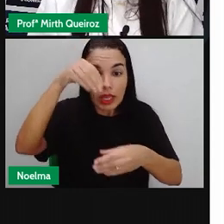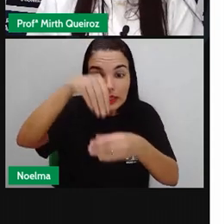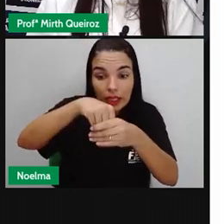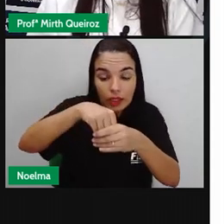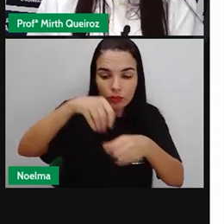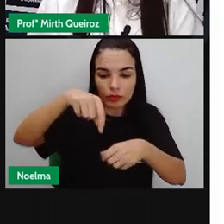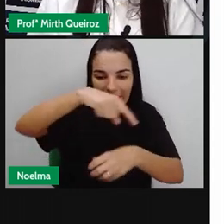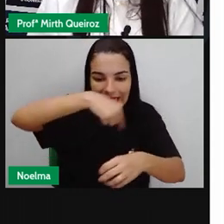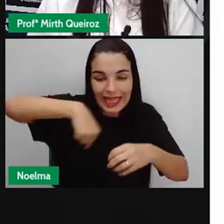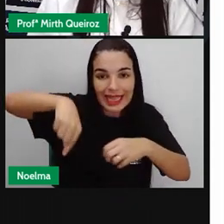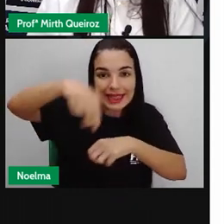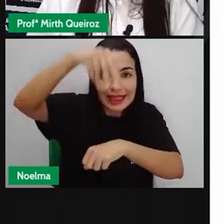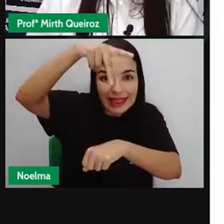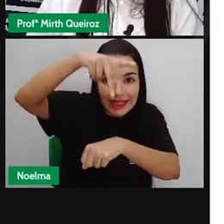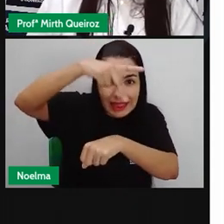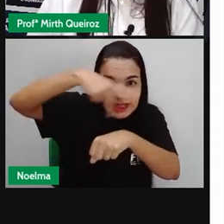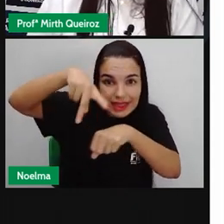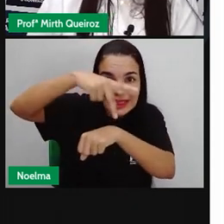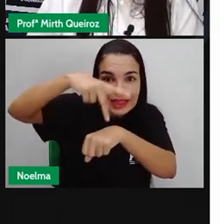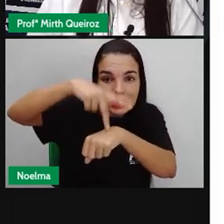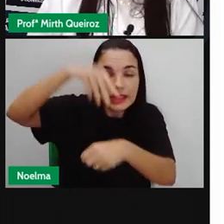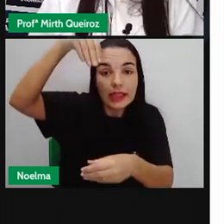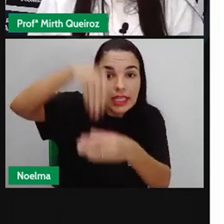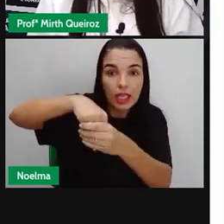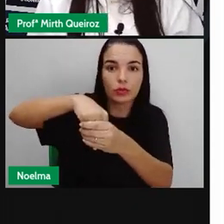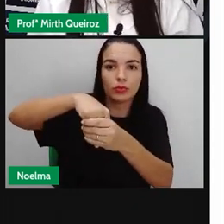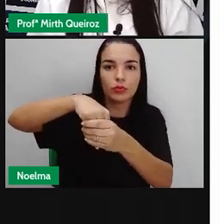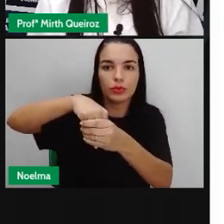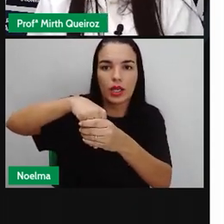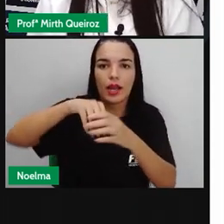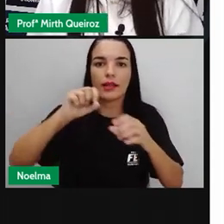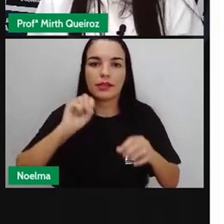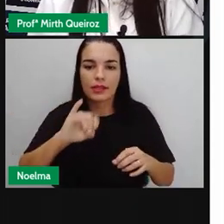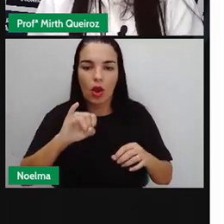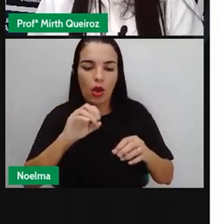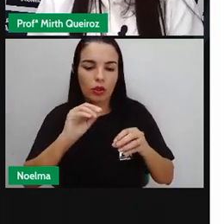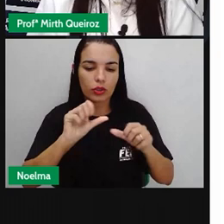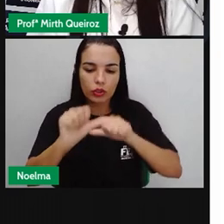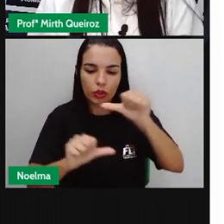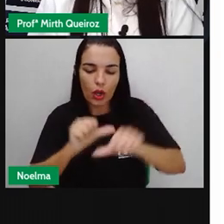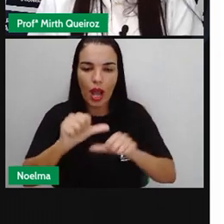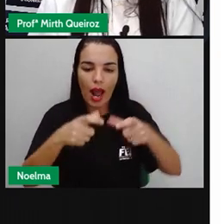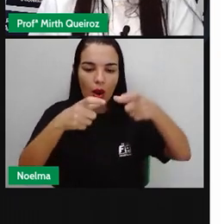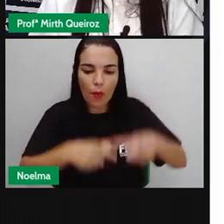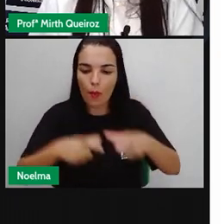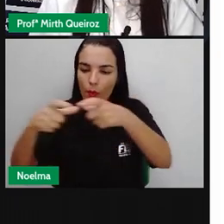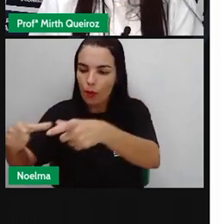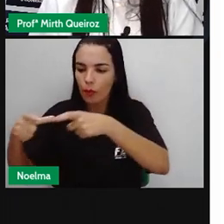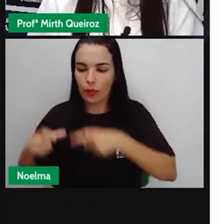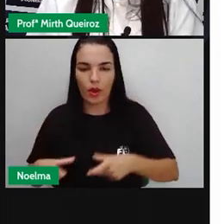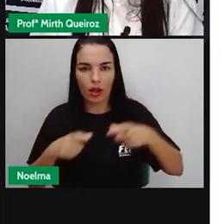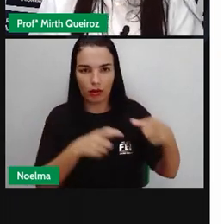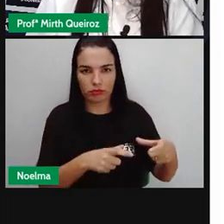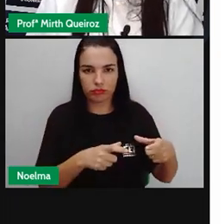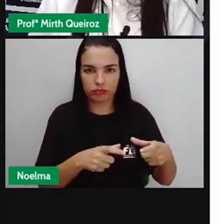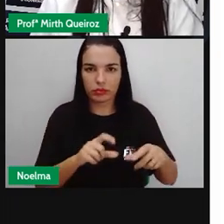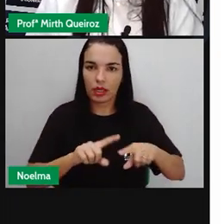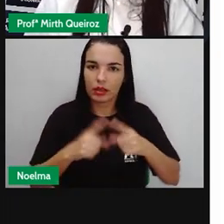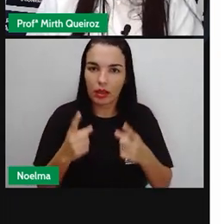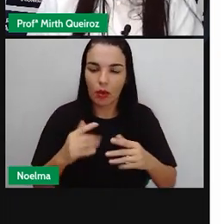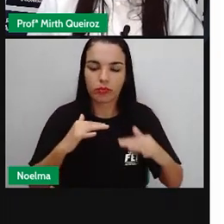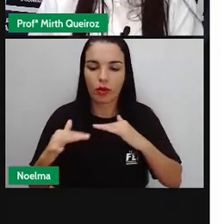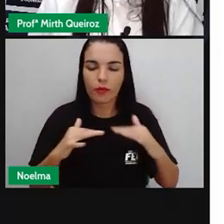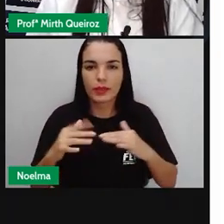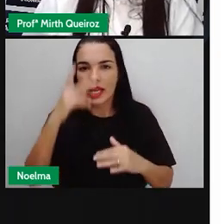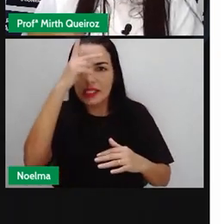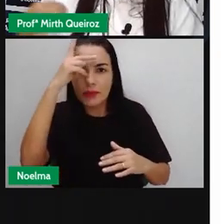emigração e imigração. O movimento de emigrar e imigrar é a chamada migração. Então, a movimentação